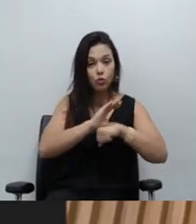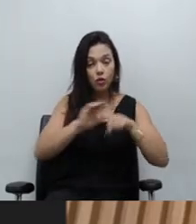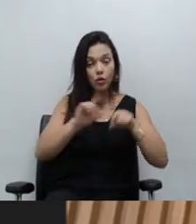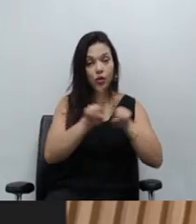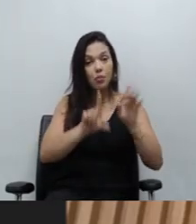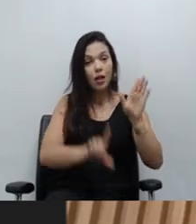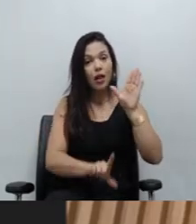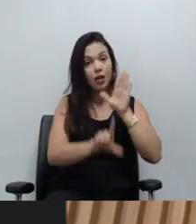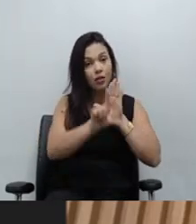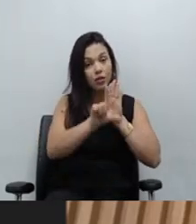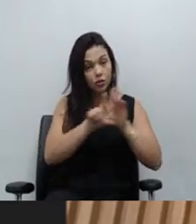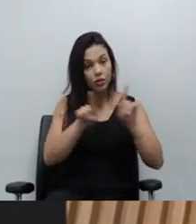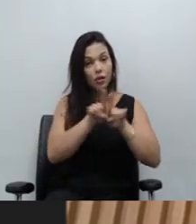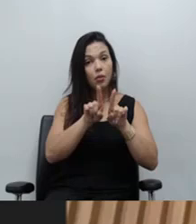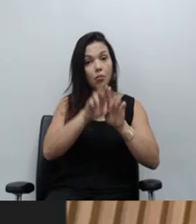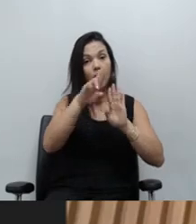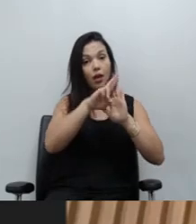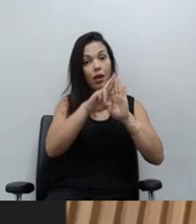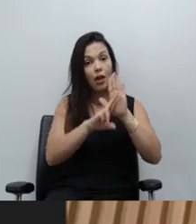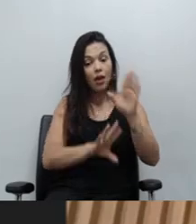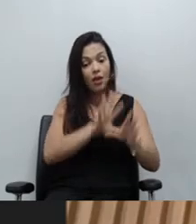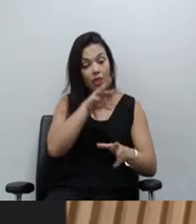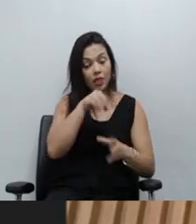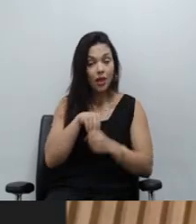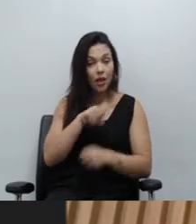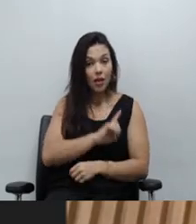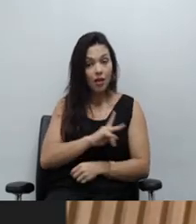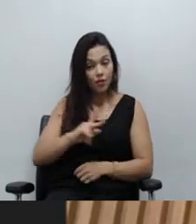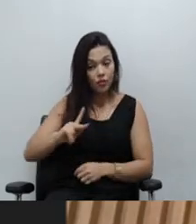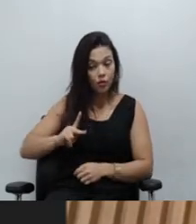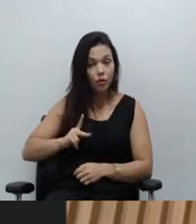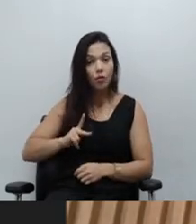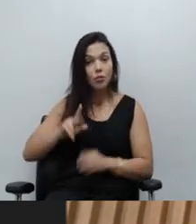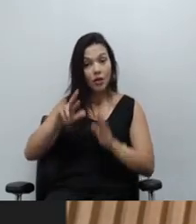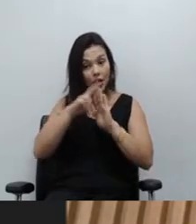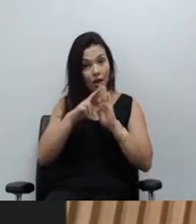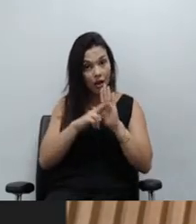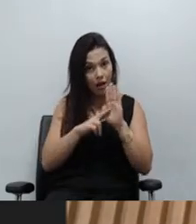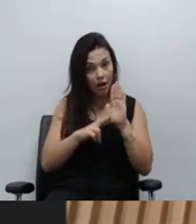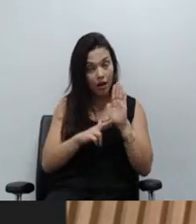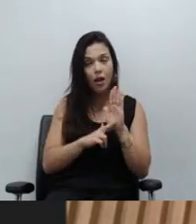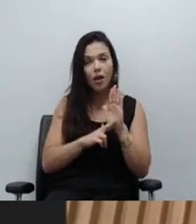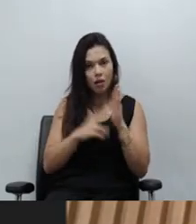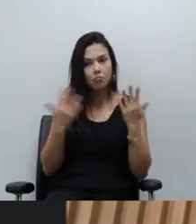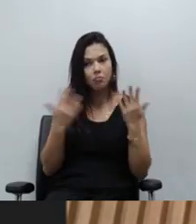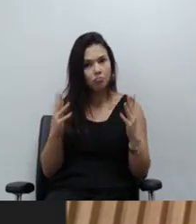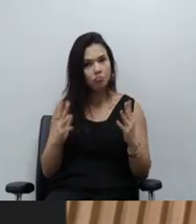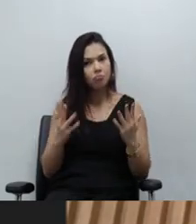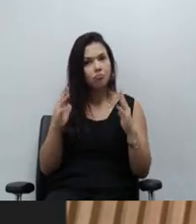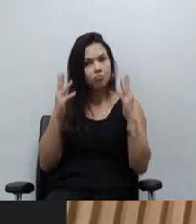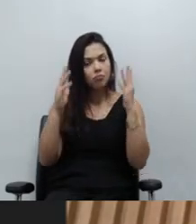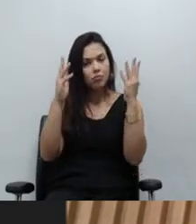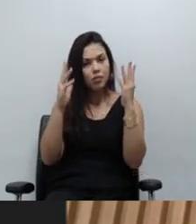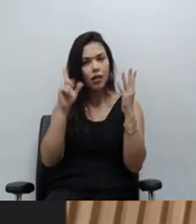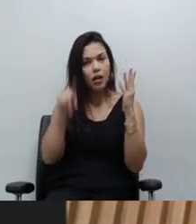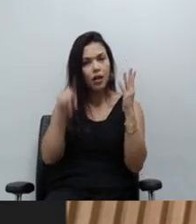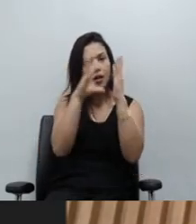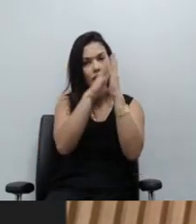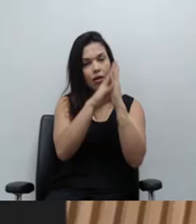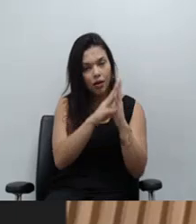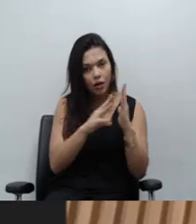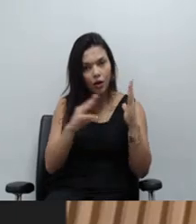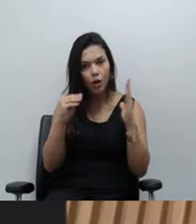inclusive pelas nossas normativas internas. Normativa interna essa aqui é digna de aplausos e que foi inclusive replicada